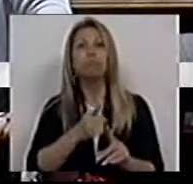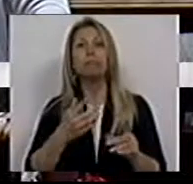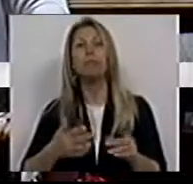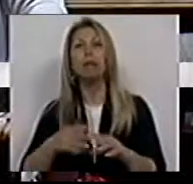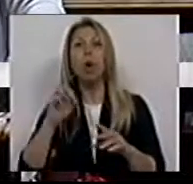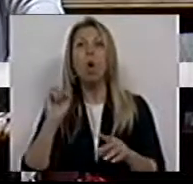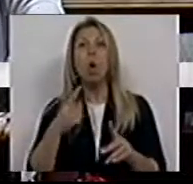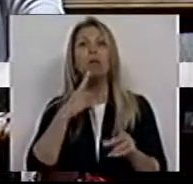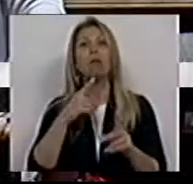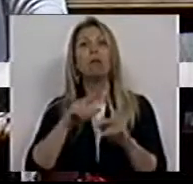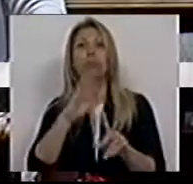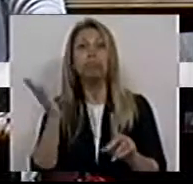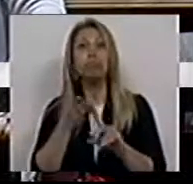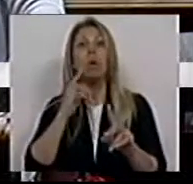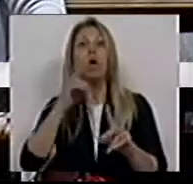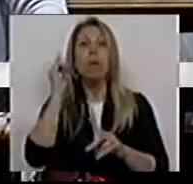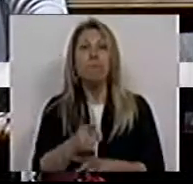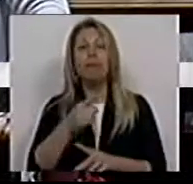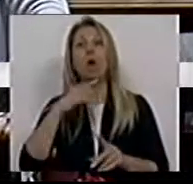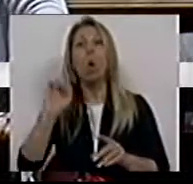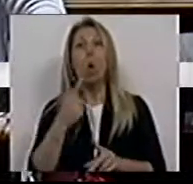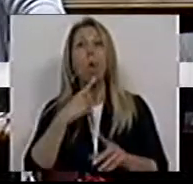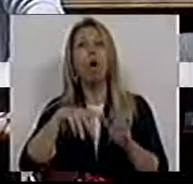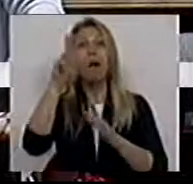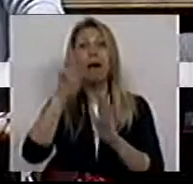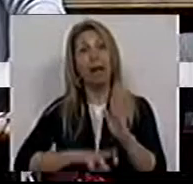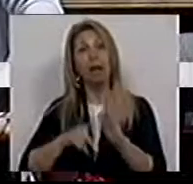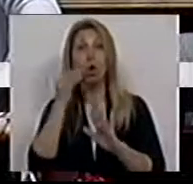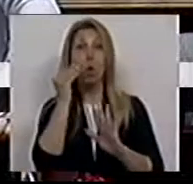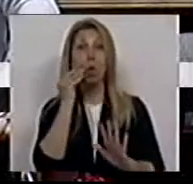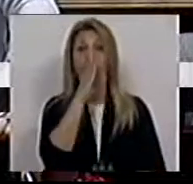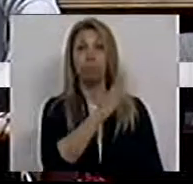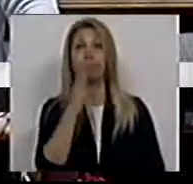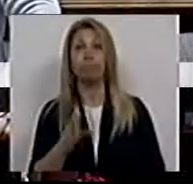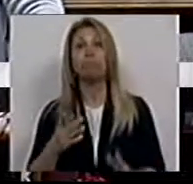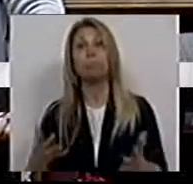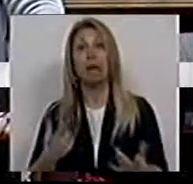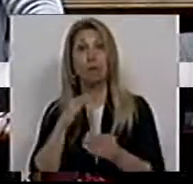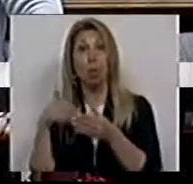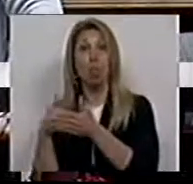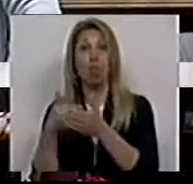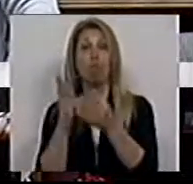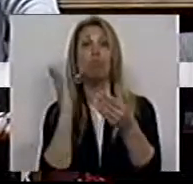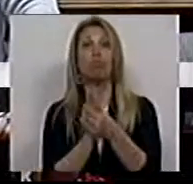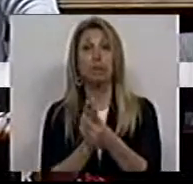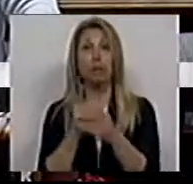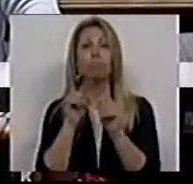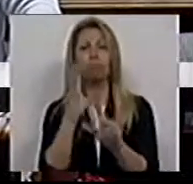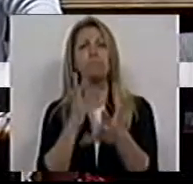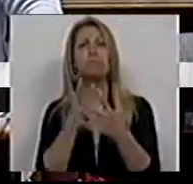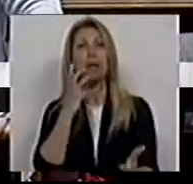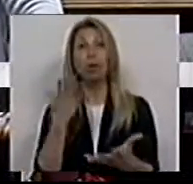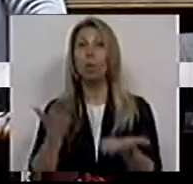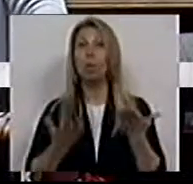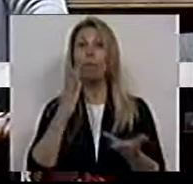ou regras de conduta no quadro da suspensão provisória do processo e esta é uma alteração relevante face à proposta